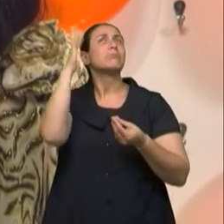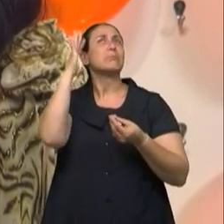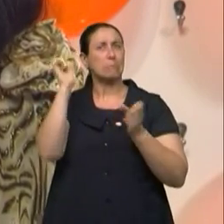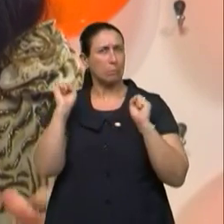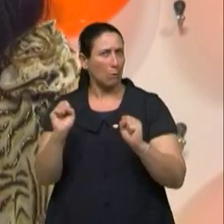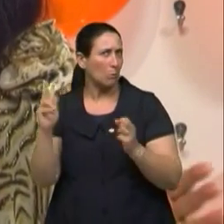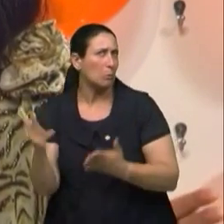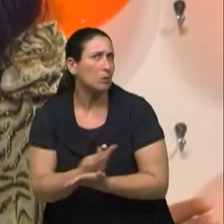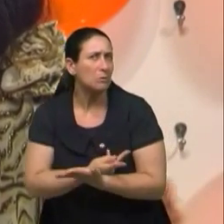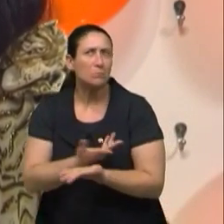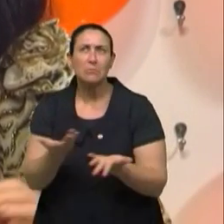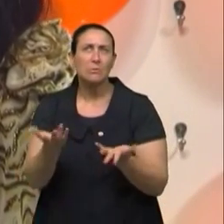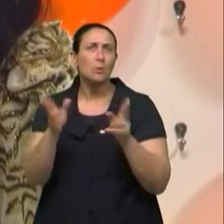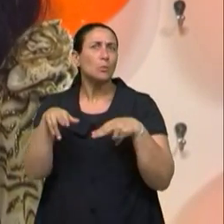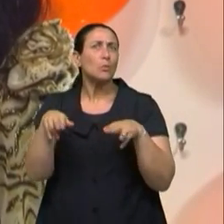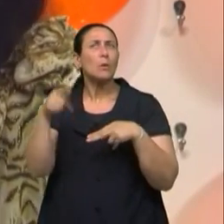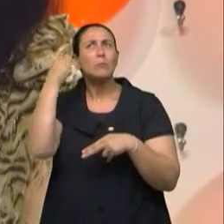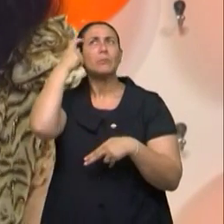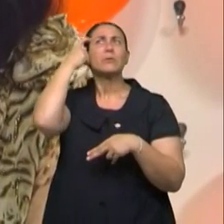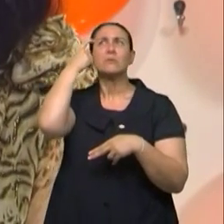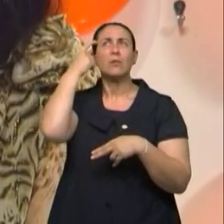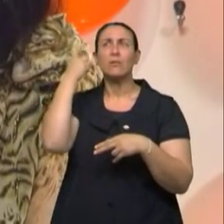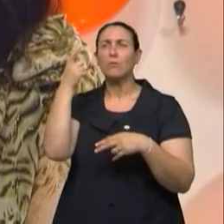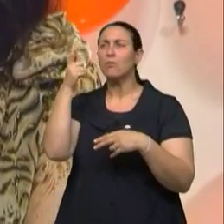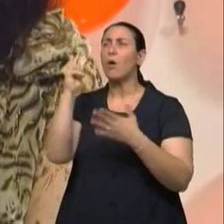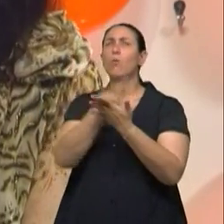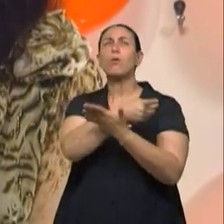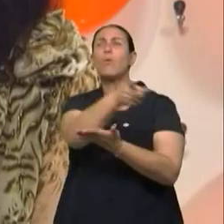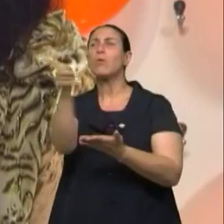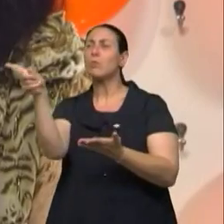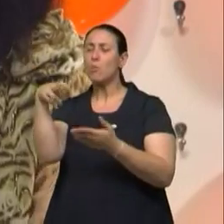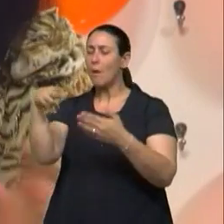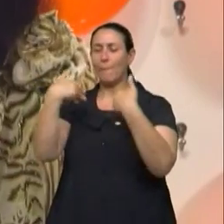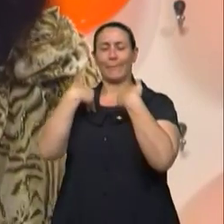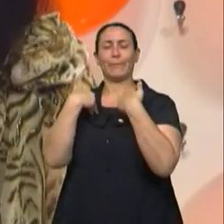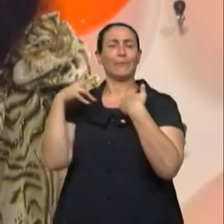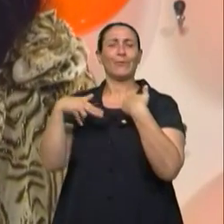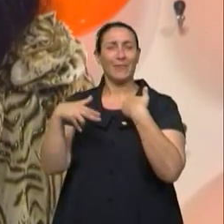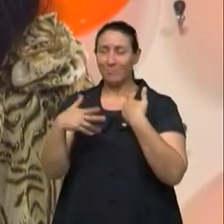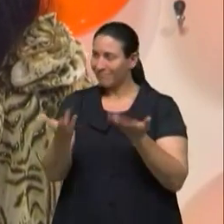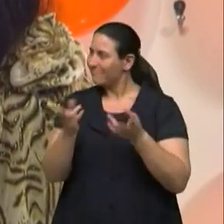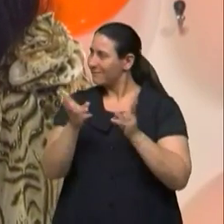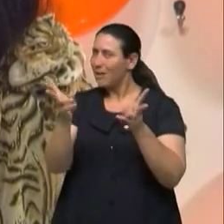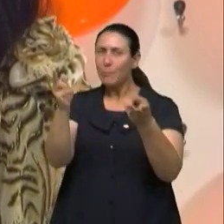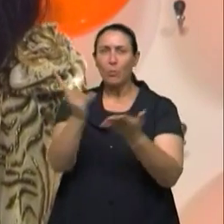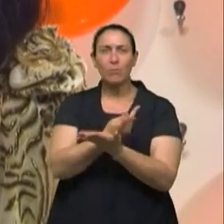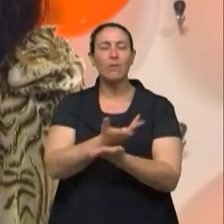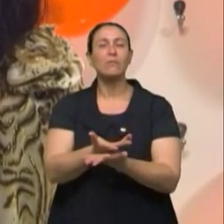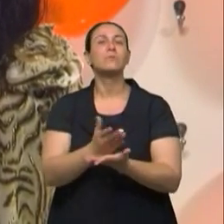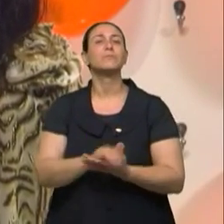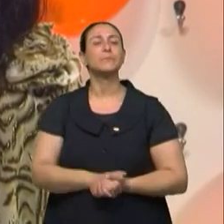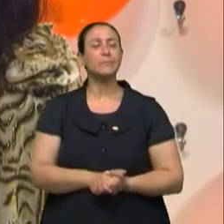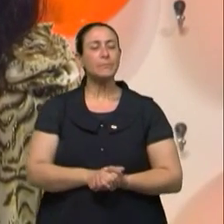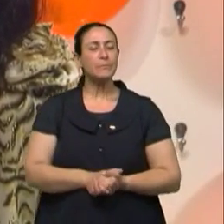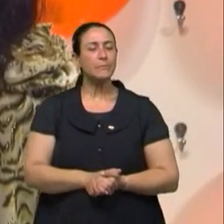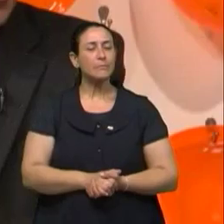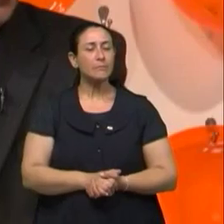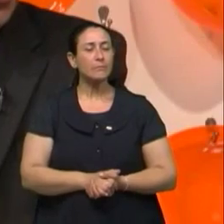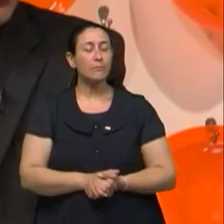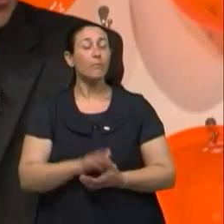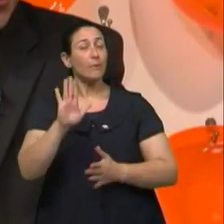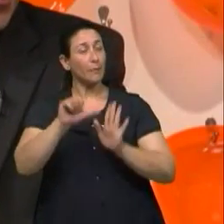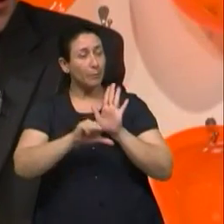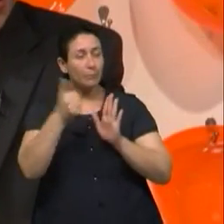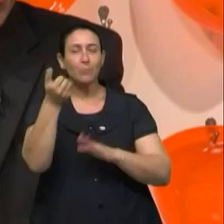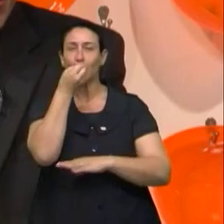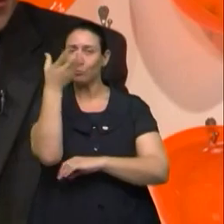né, quer dizer, sempre é para os outros e não é para mim. Vamos pegar por aí? A gente sempre pensa que vai acontecer com os outros e com a gente não, né? Bom, primeiro,